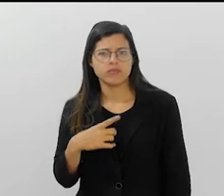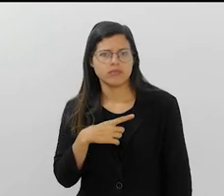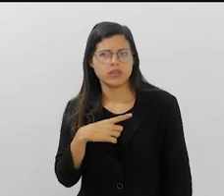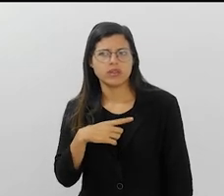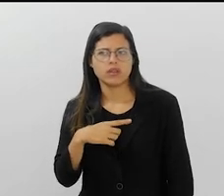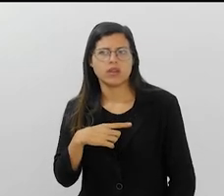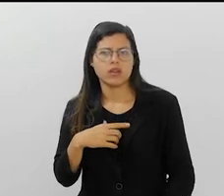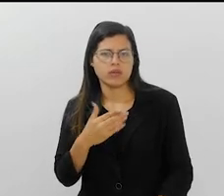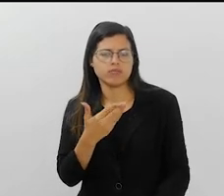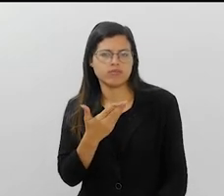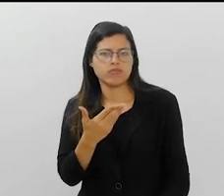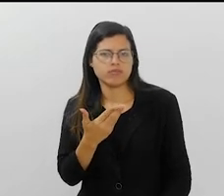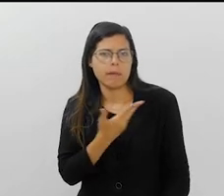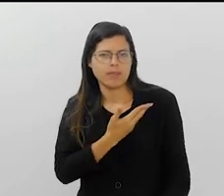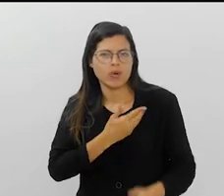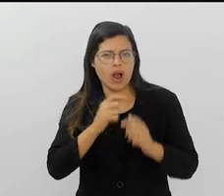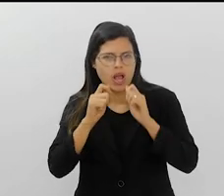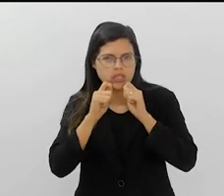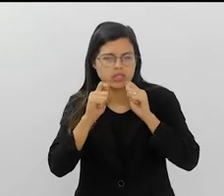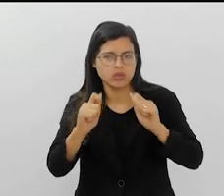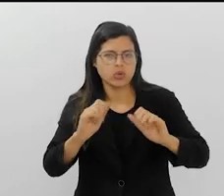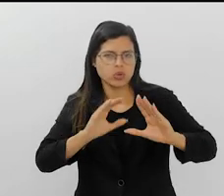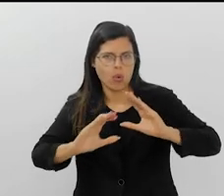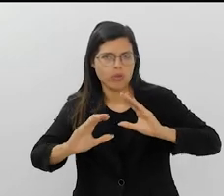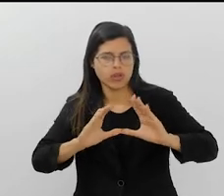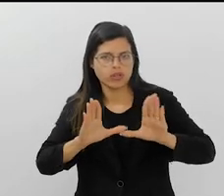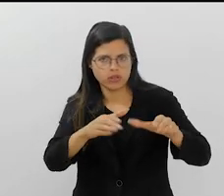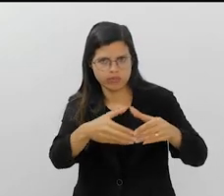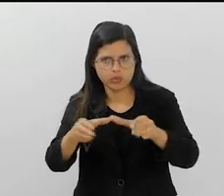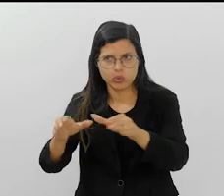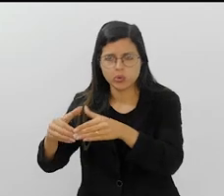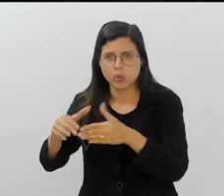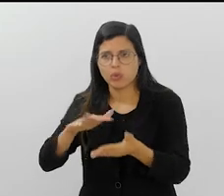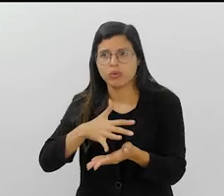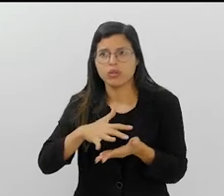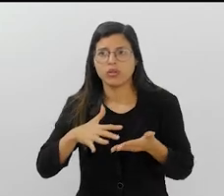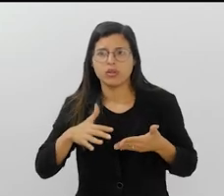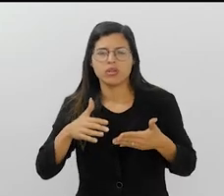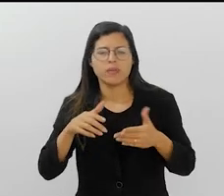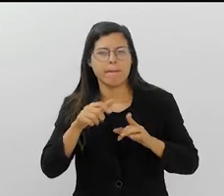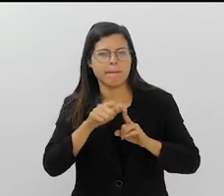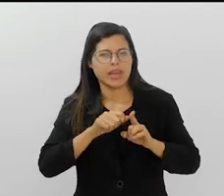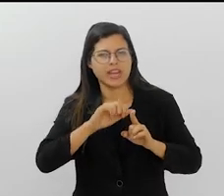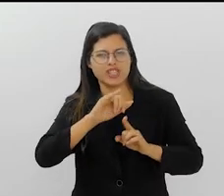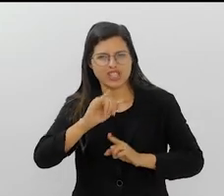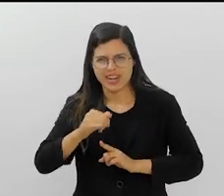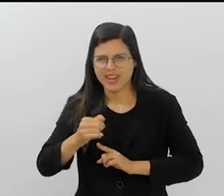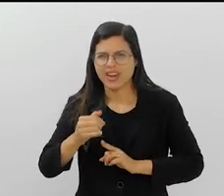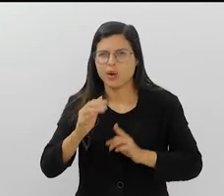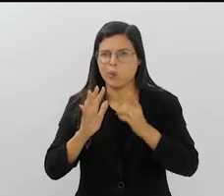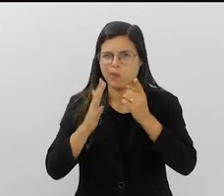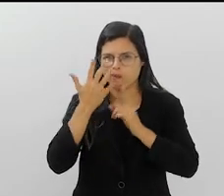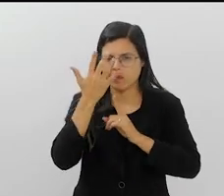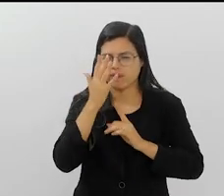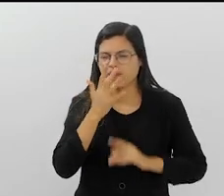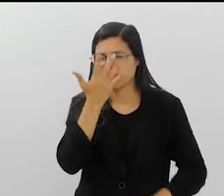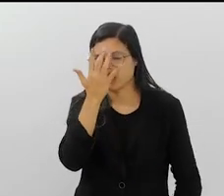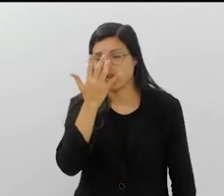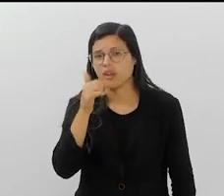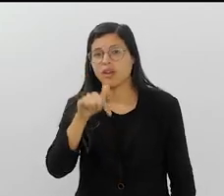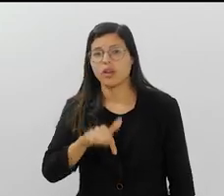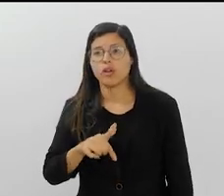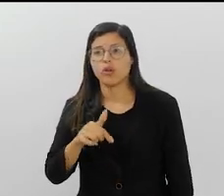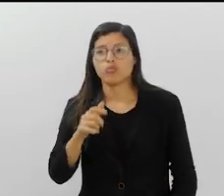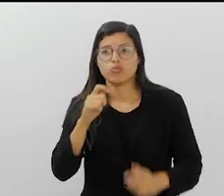muitos colegas assessores de comunicação das escolas enfrentam na época ali, na temporada mesmo de janeiro, fevereiro, a reta final